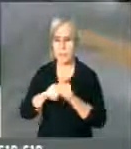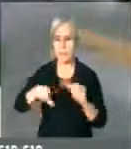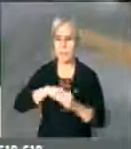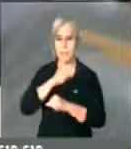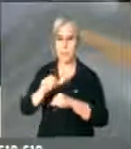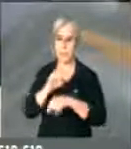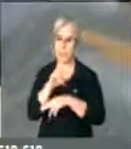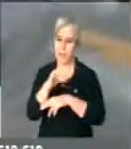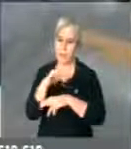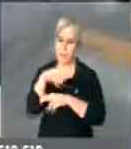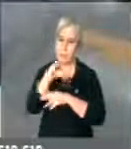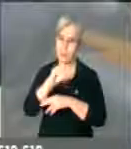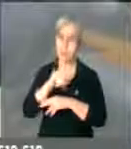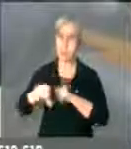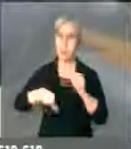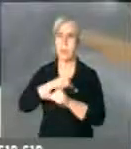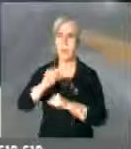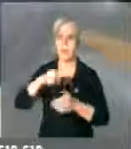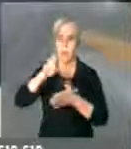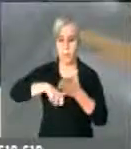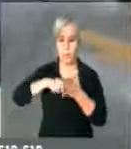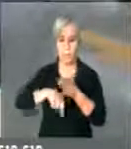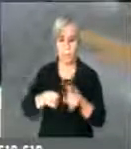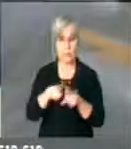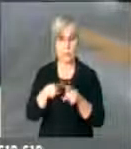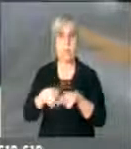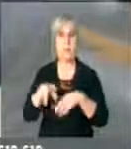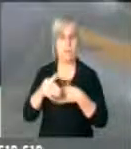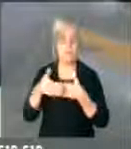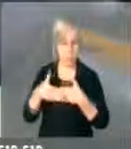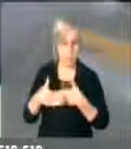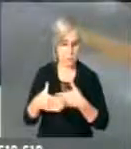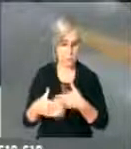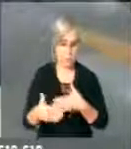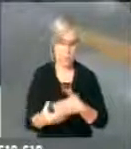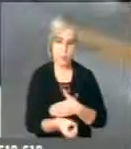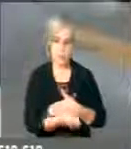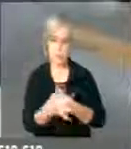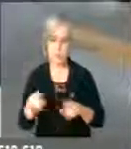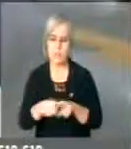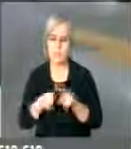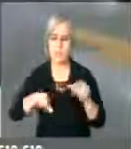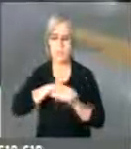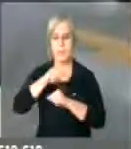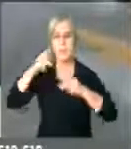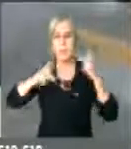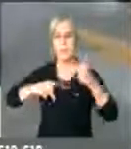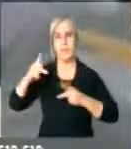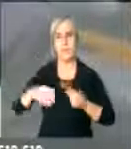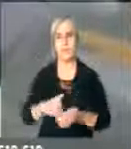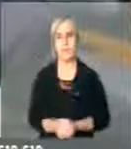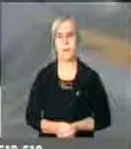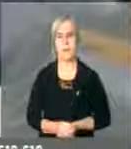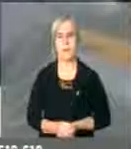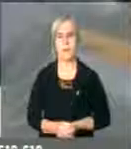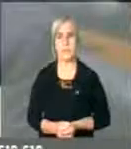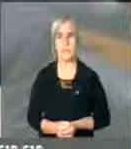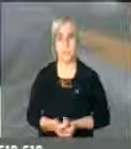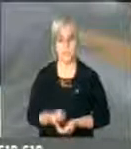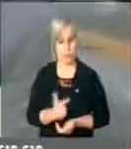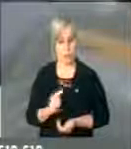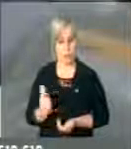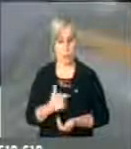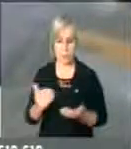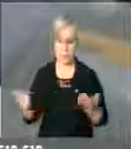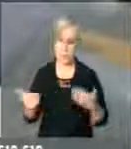reforma tributária, que representa metade dos problemas, e também a reforma política. Então, nós temos que exatamente